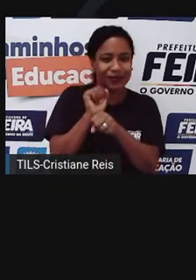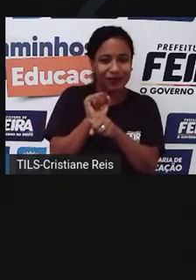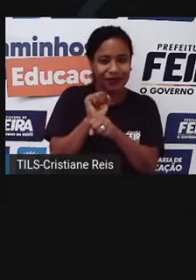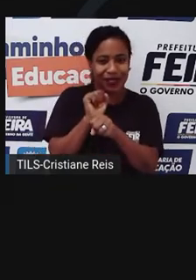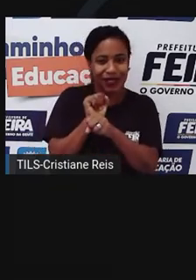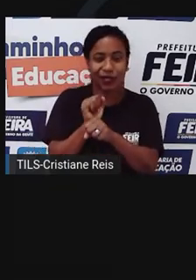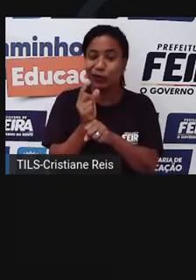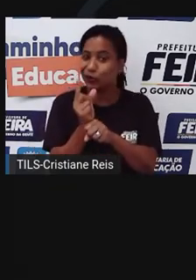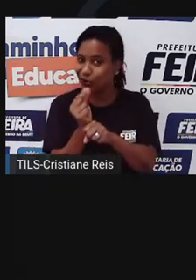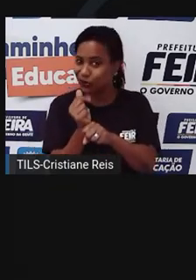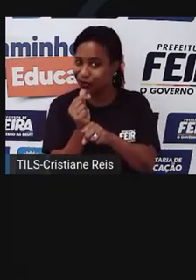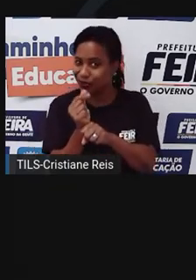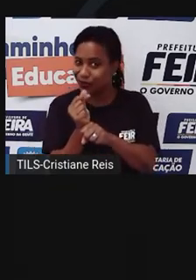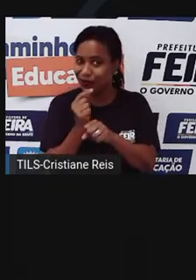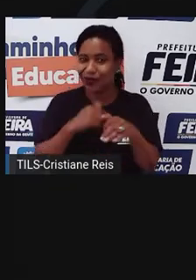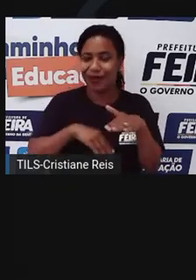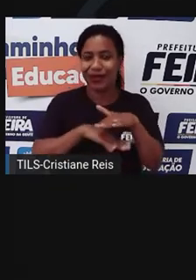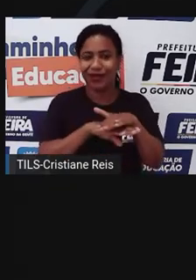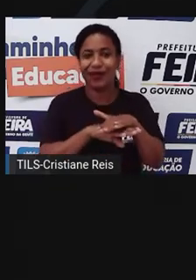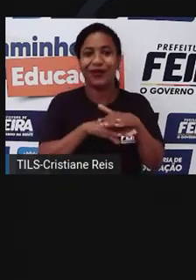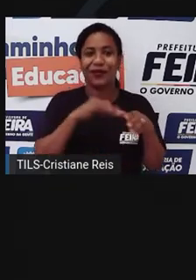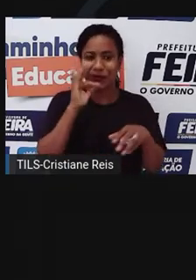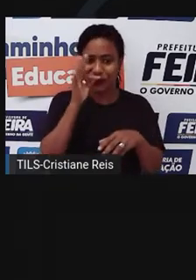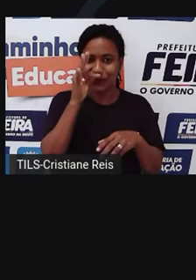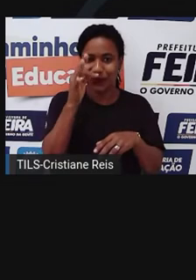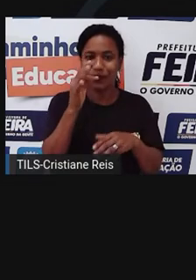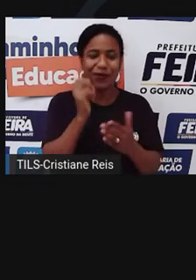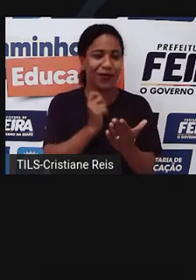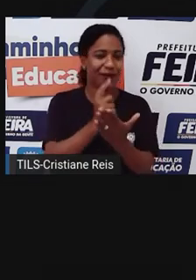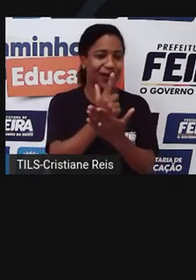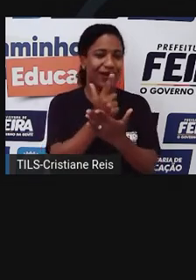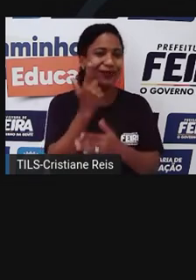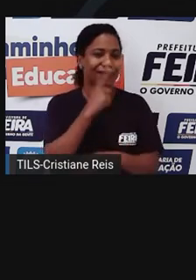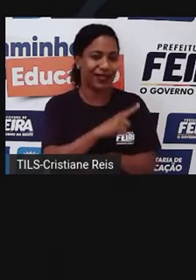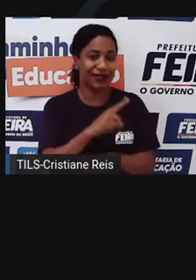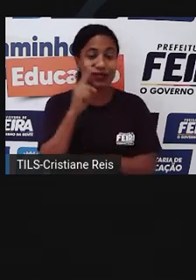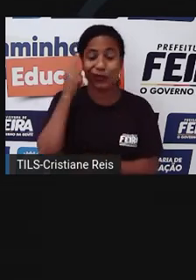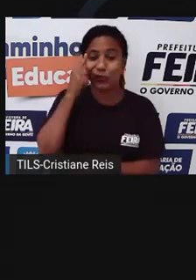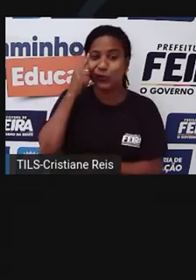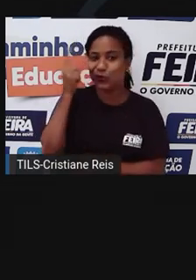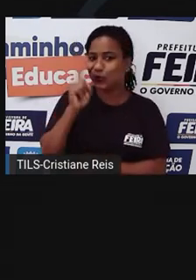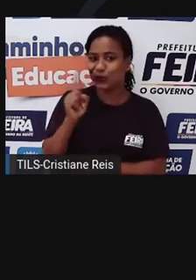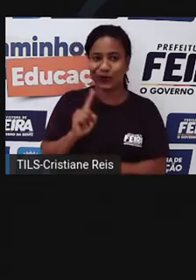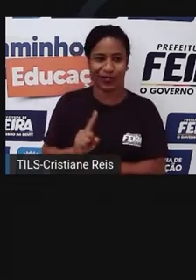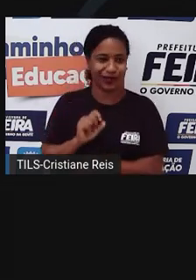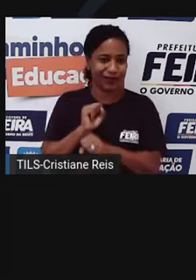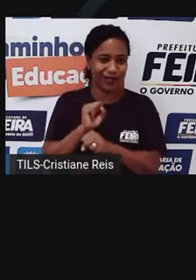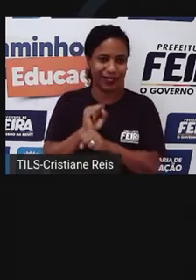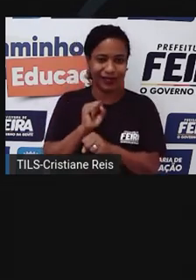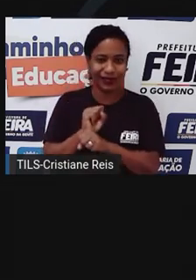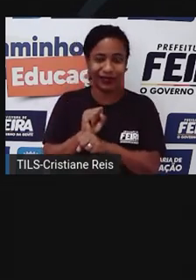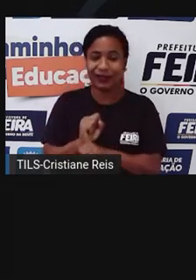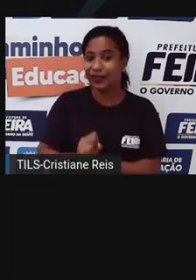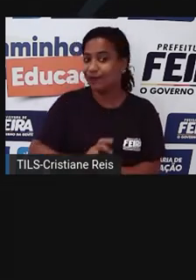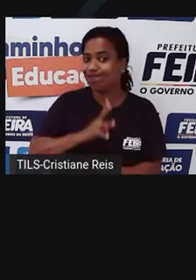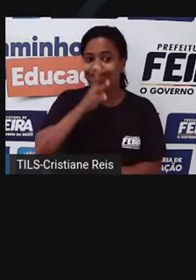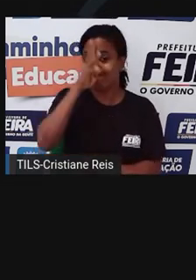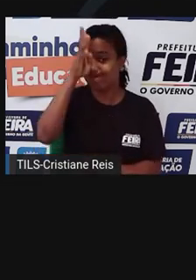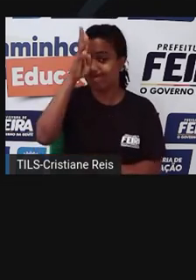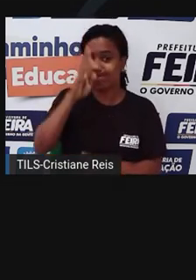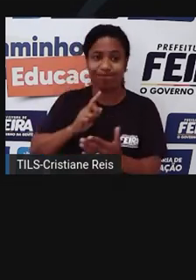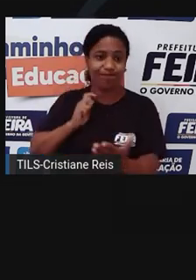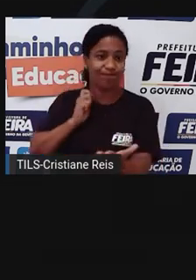guardar dinheiro e comprar o que eu desejo na frente. Se eu não sei esperar, eu antecipo uma compra